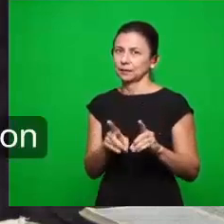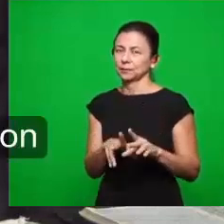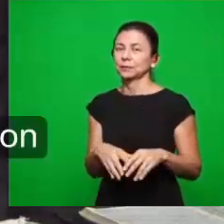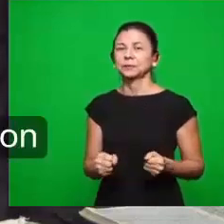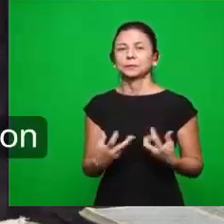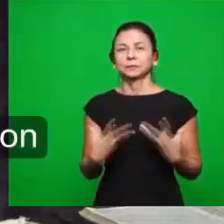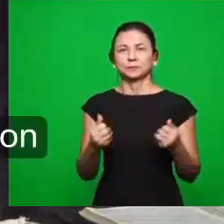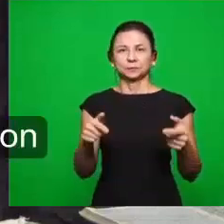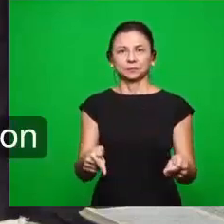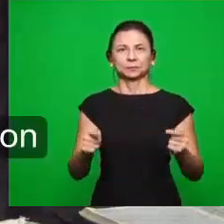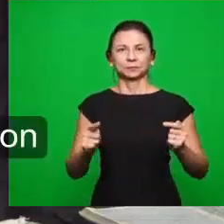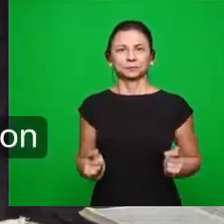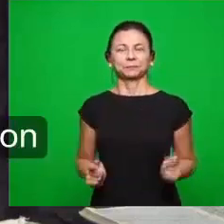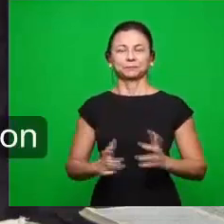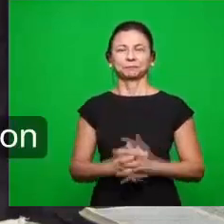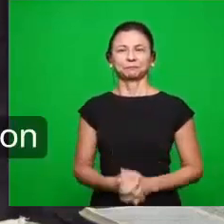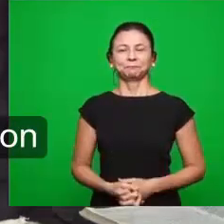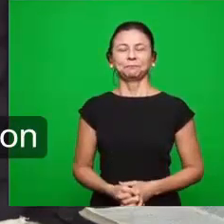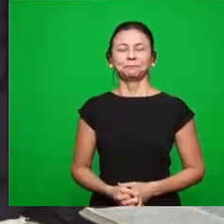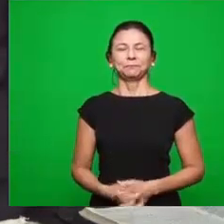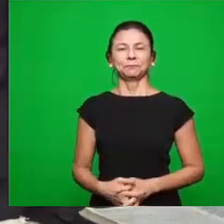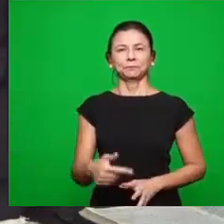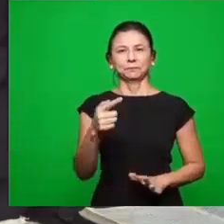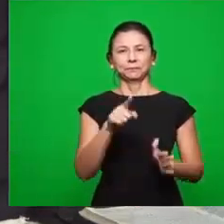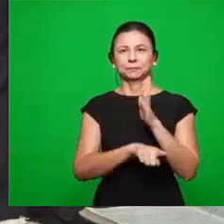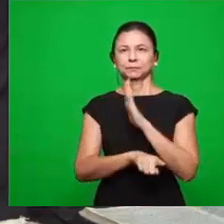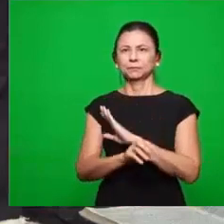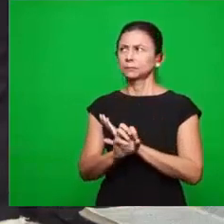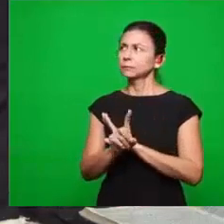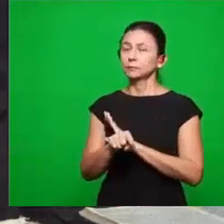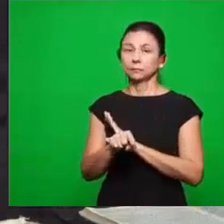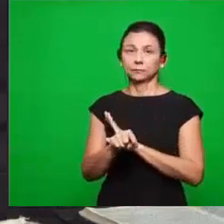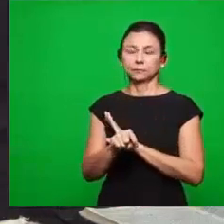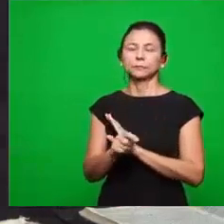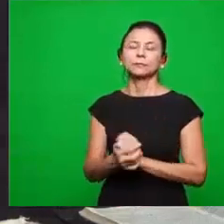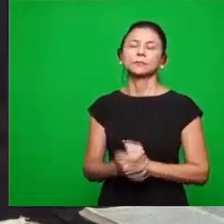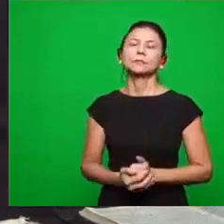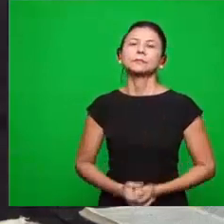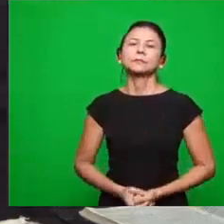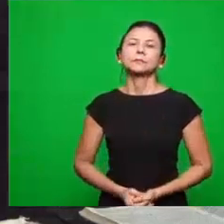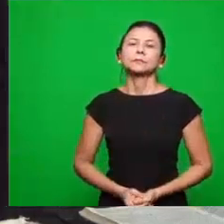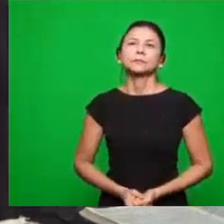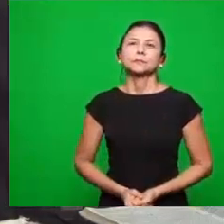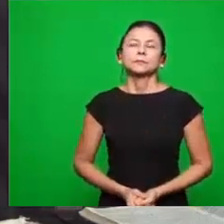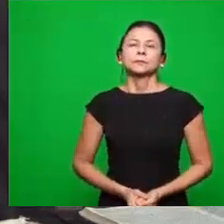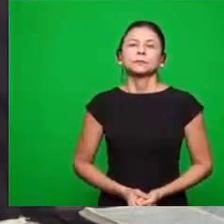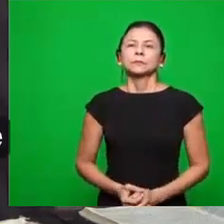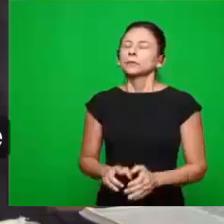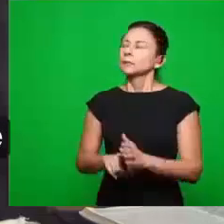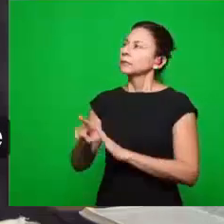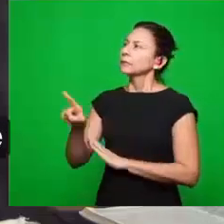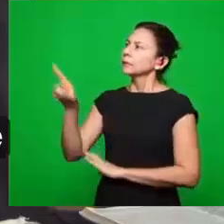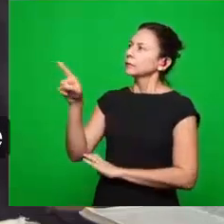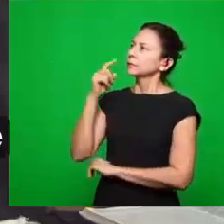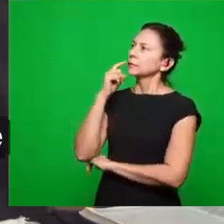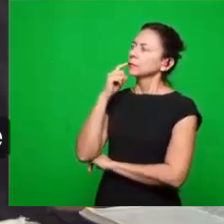Agora nós vamos para a sétima pergunta, não é isso? Vamos lá, essa aqui, essa pergunta aqui,